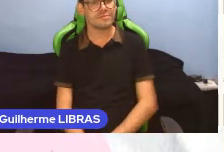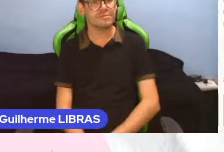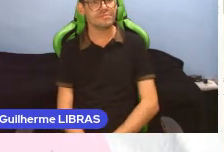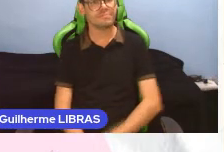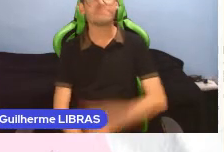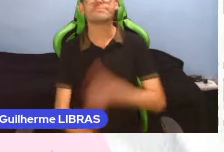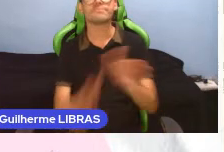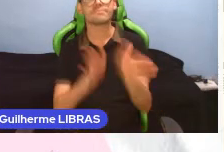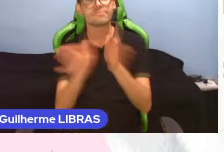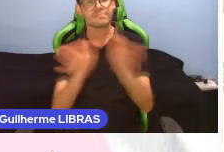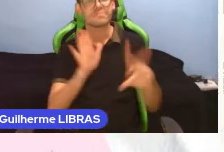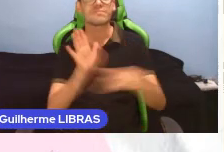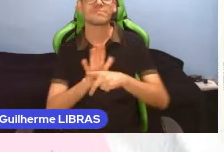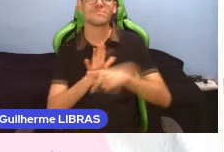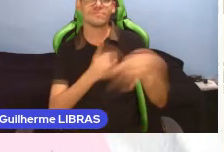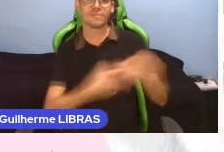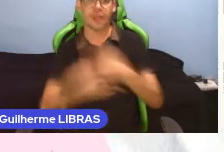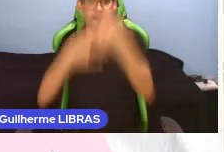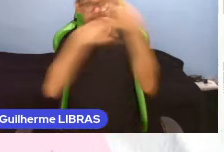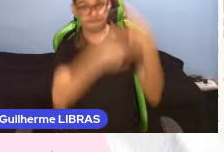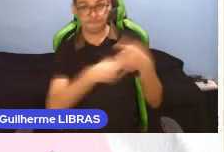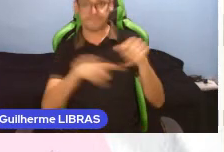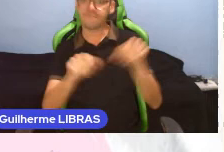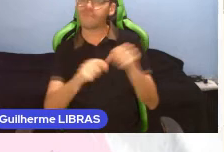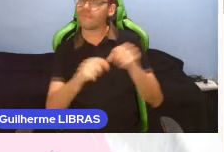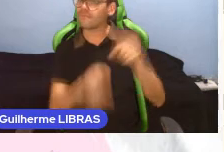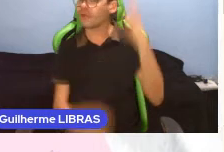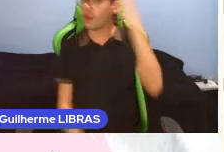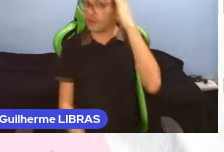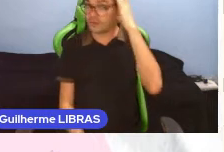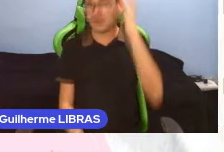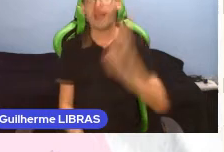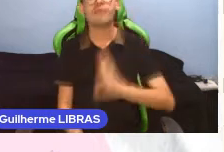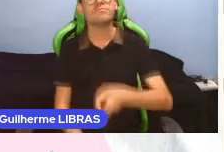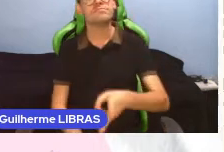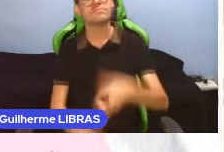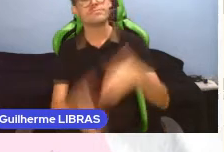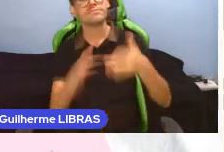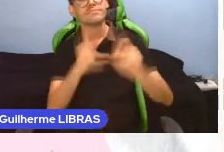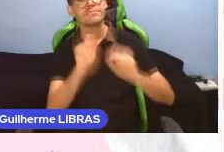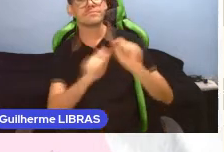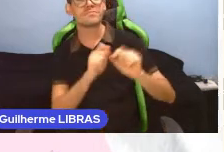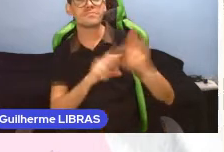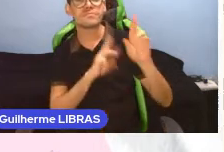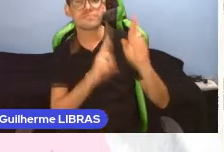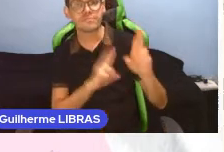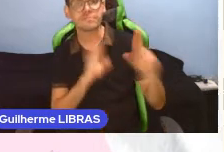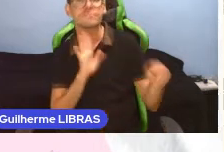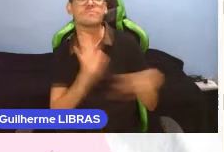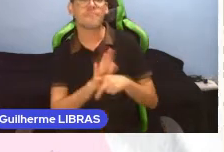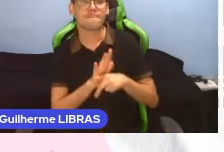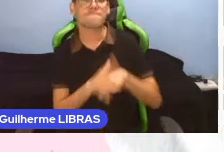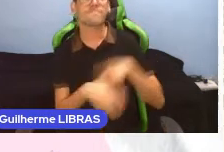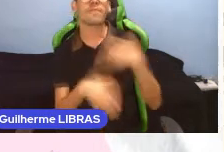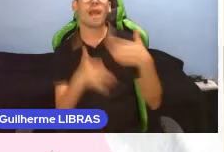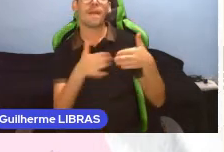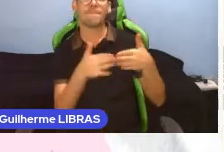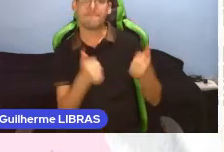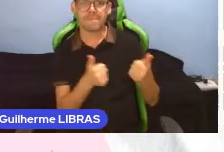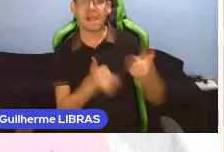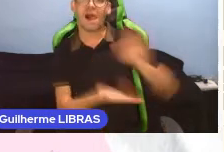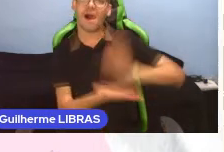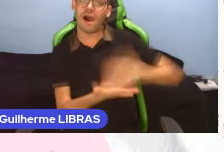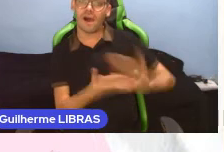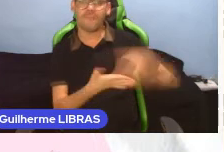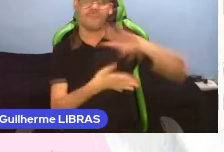Acessibilidade nas lives e produções audiovisuais. Sempre que possível, o responsável pelo evento pode solicitar a intérprete de